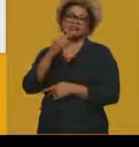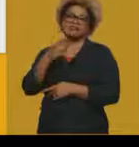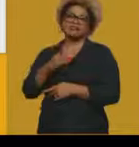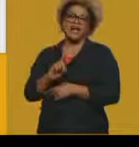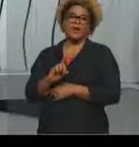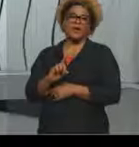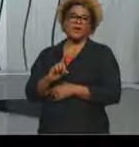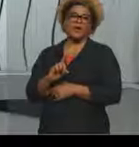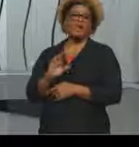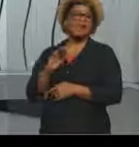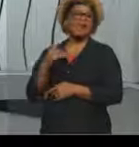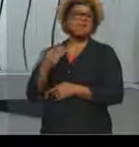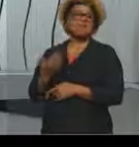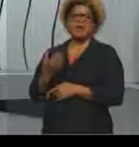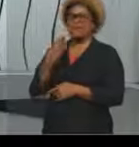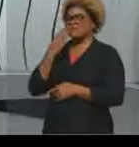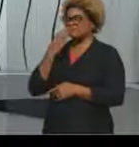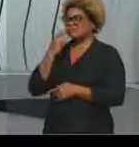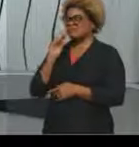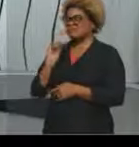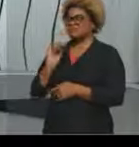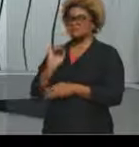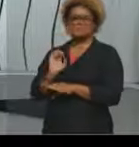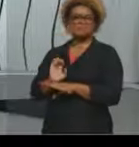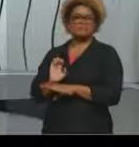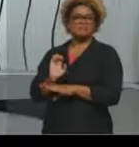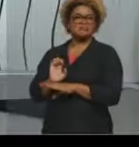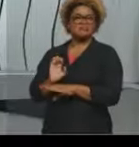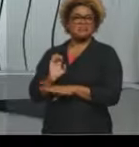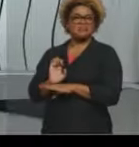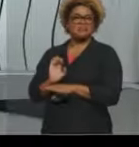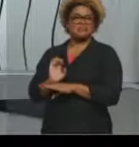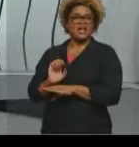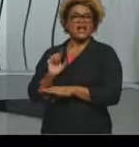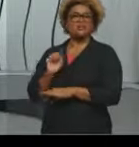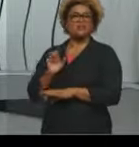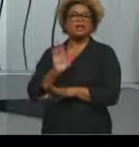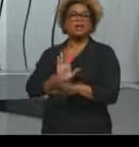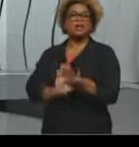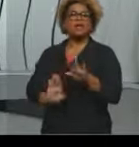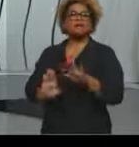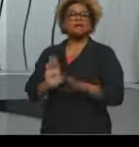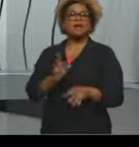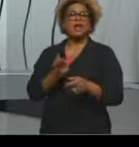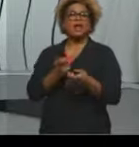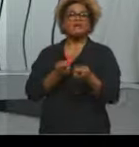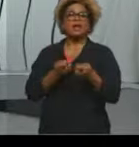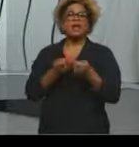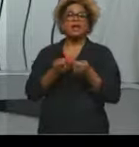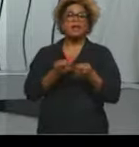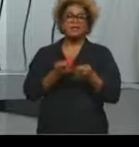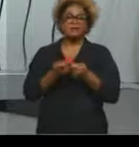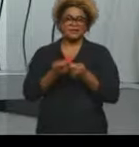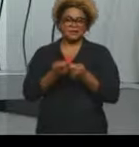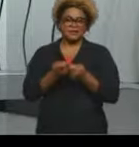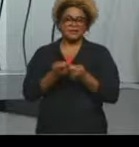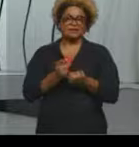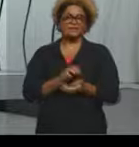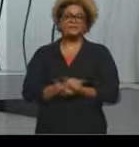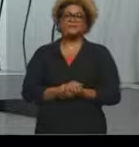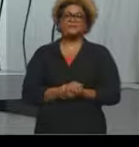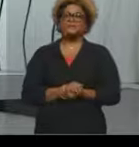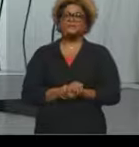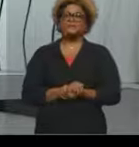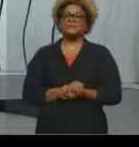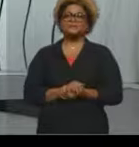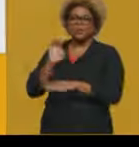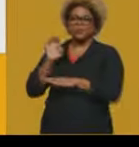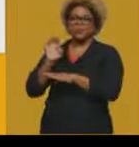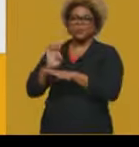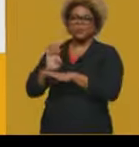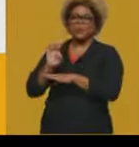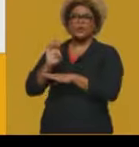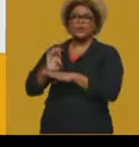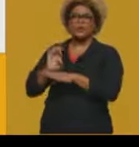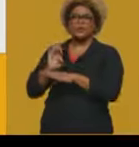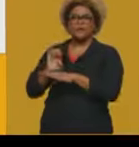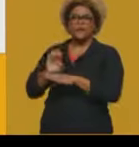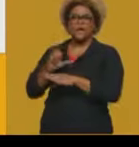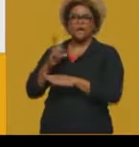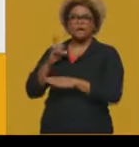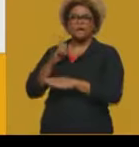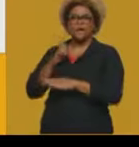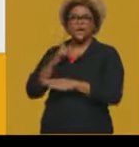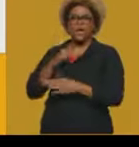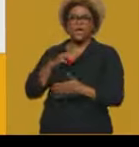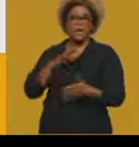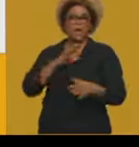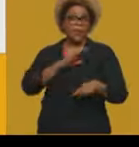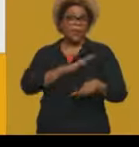com o Estado enquanto regulador da economia, regulador de todas essas questões. Aqui a gente tem até uma charge em